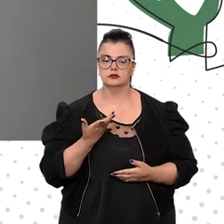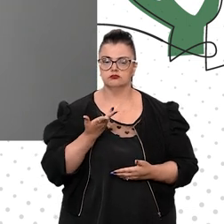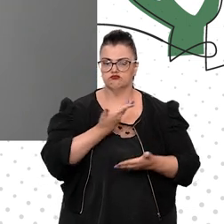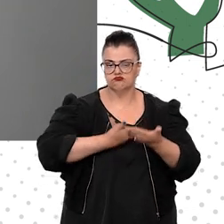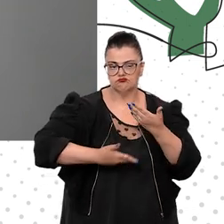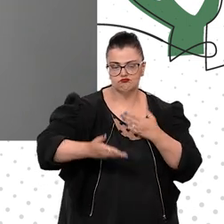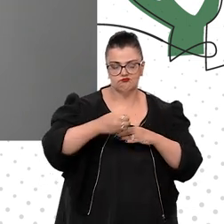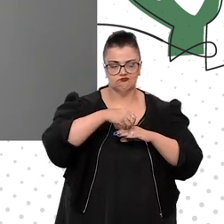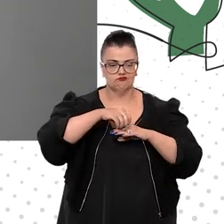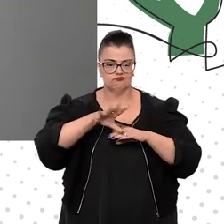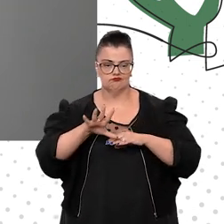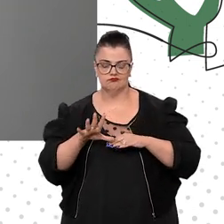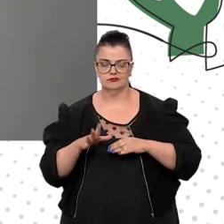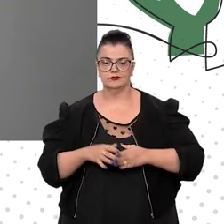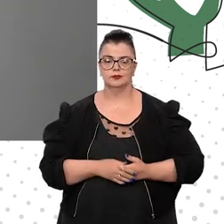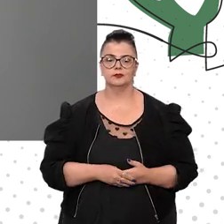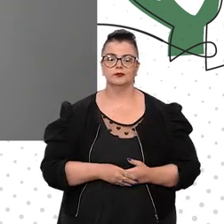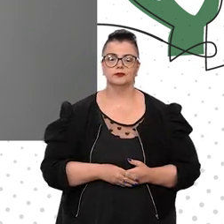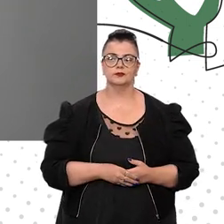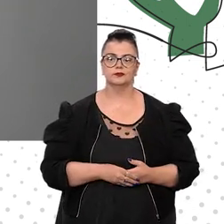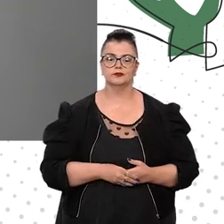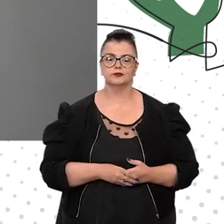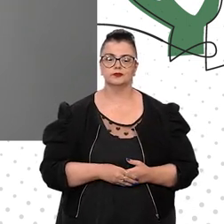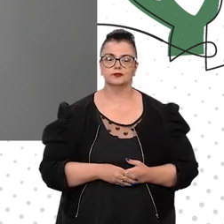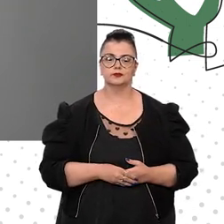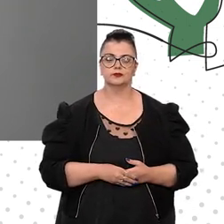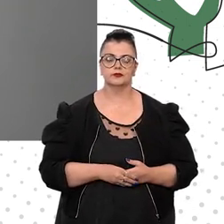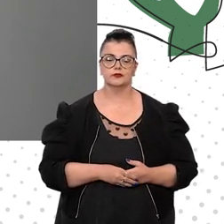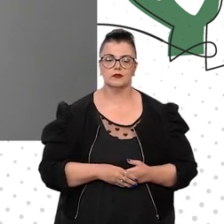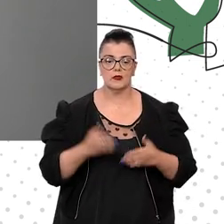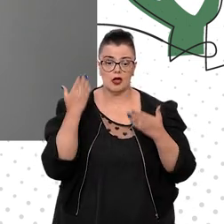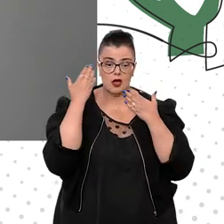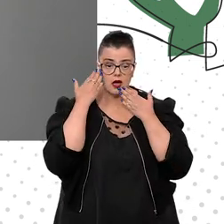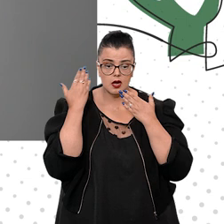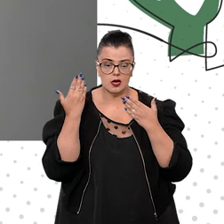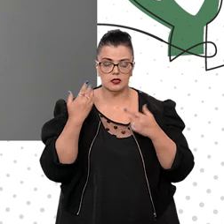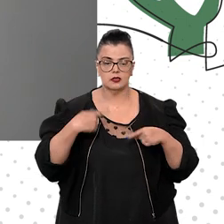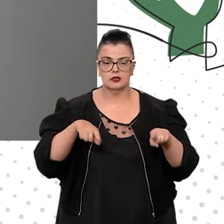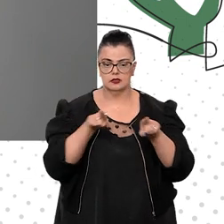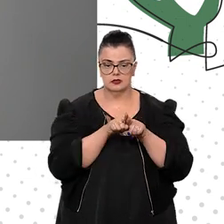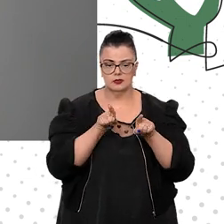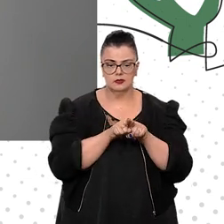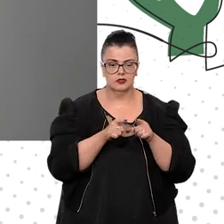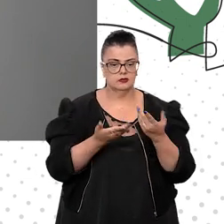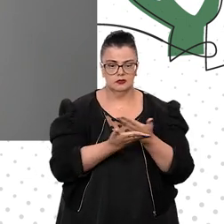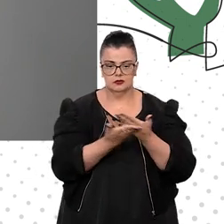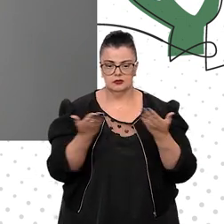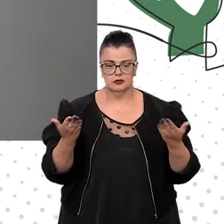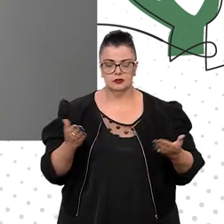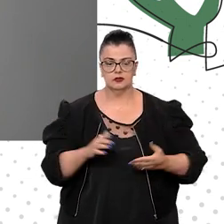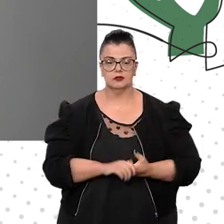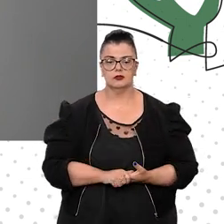e agradecer de público a